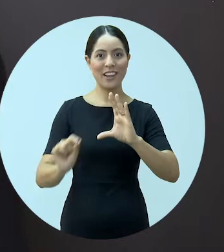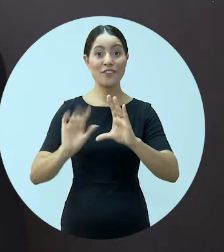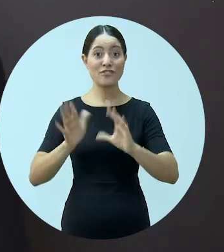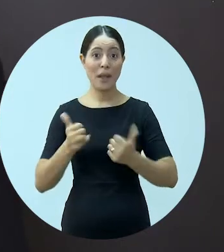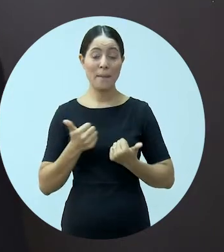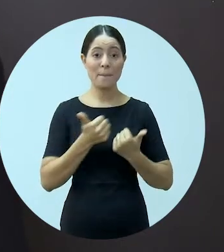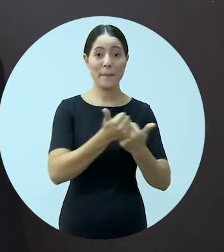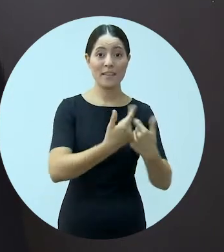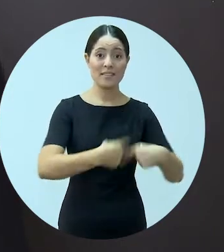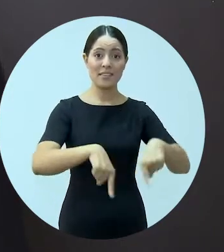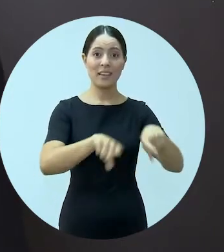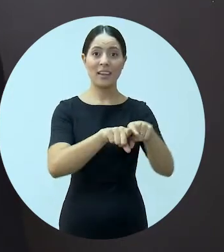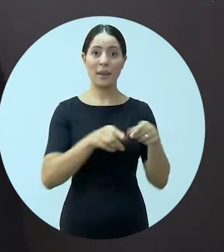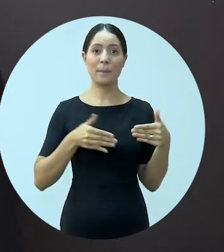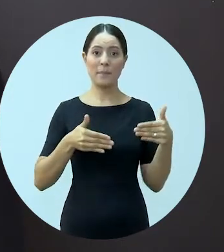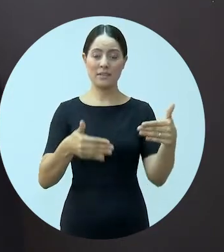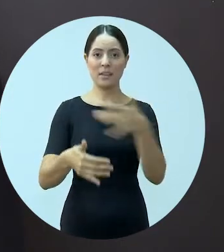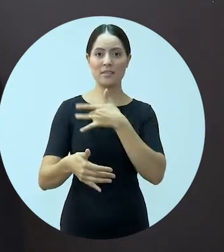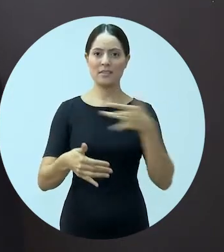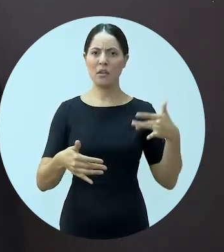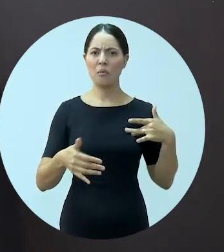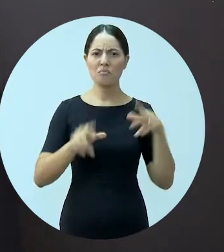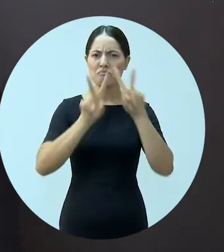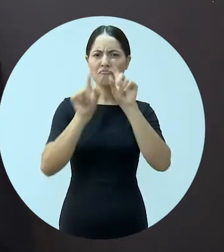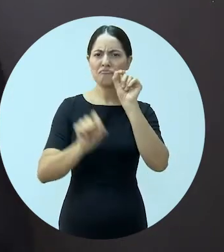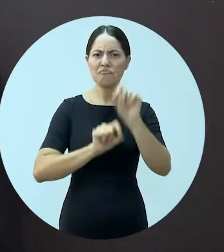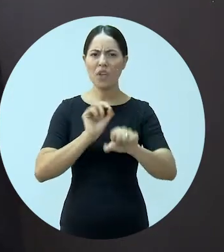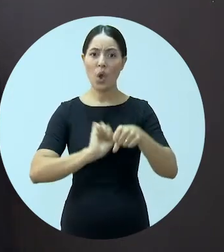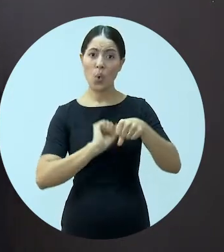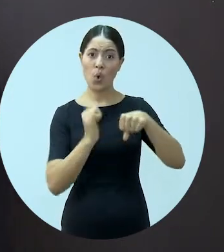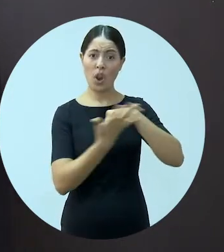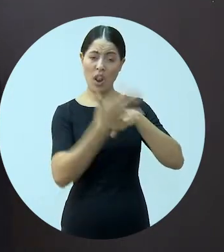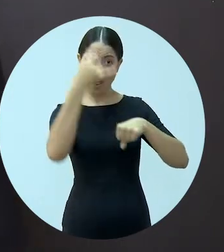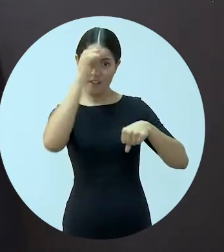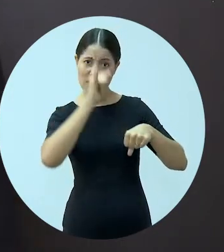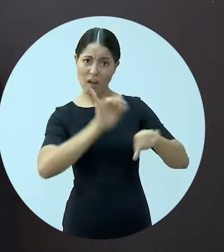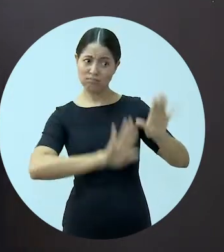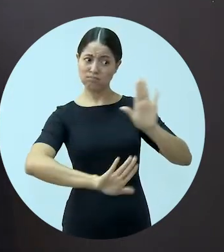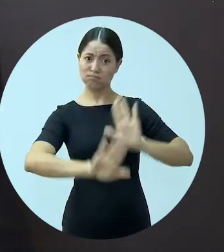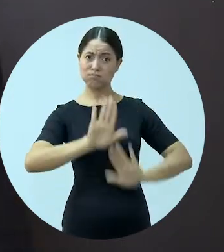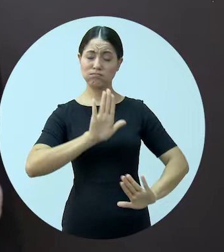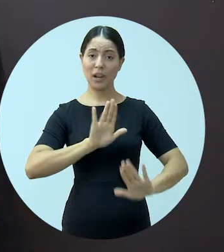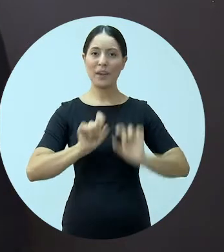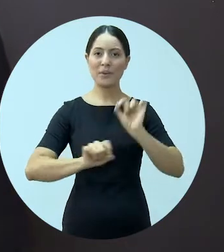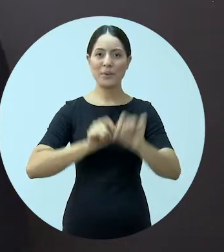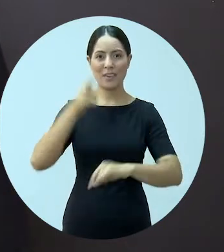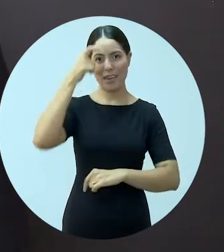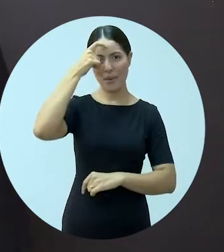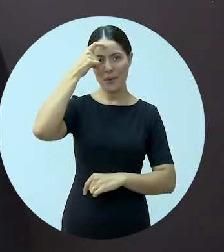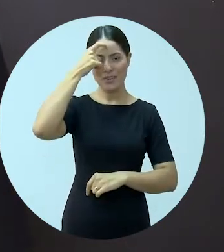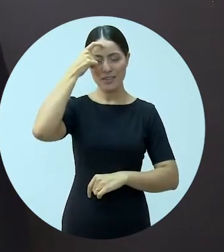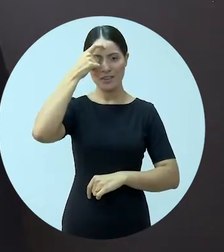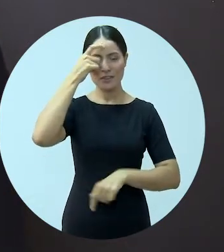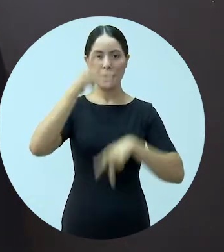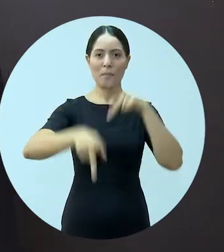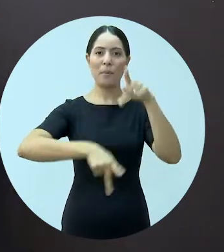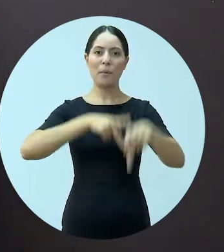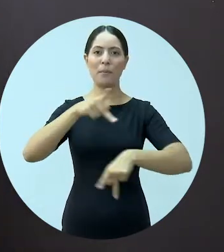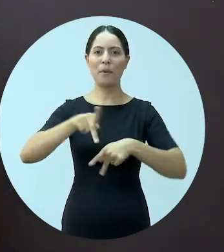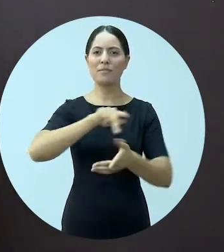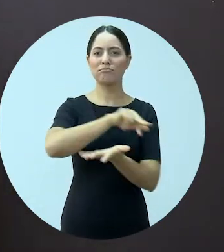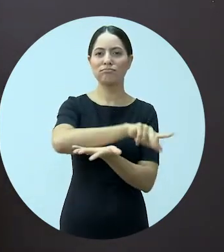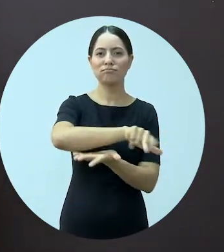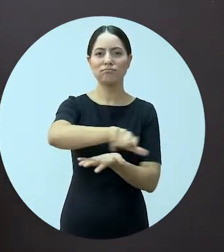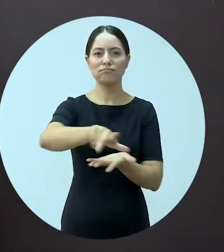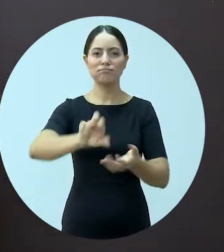com o Ministério da Saúde no enfrentamento ao novo coronavírus. A campanha oficial, que conscientiza toda a população sobre as